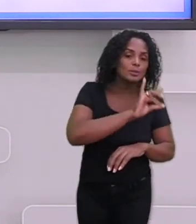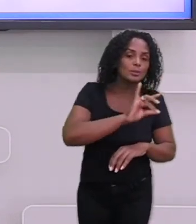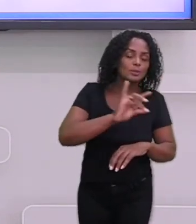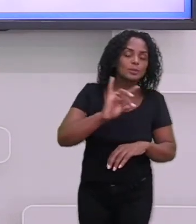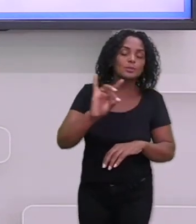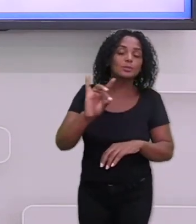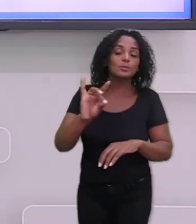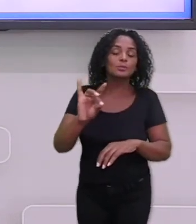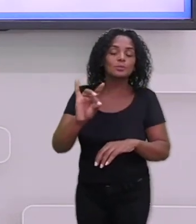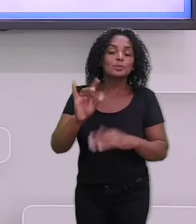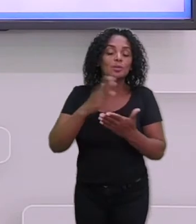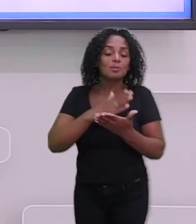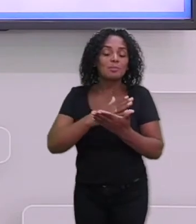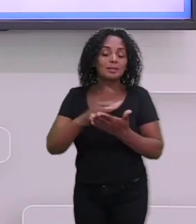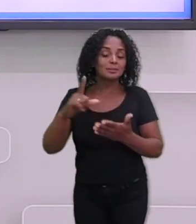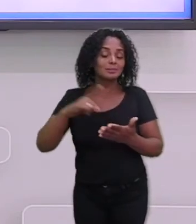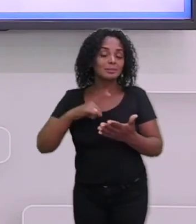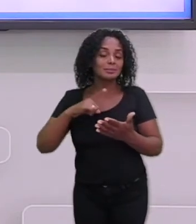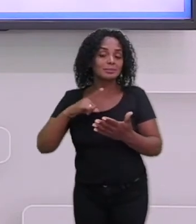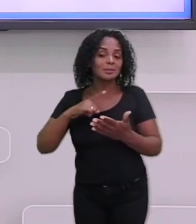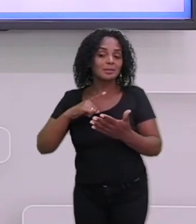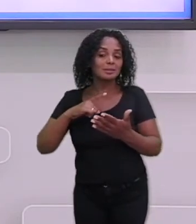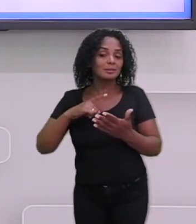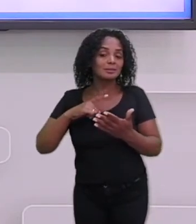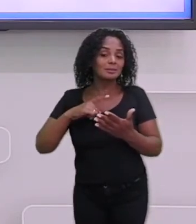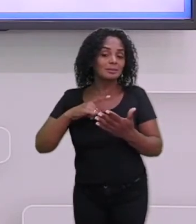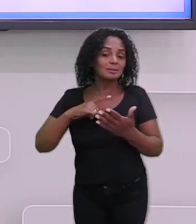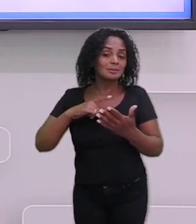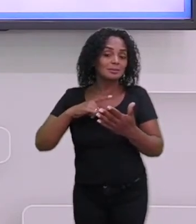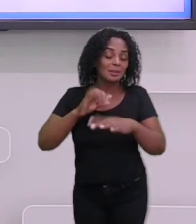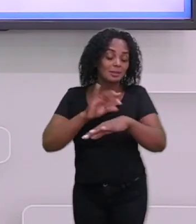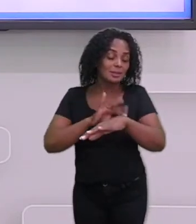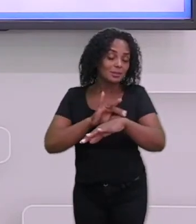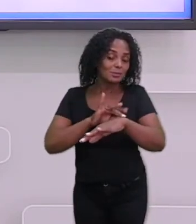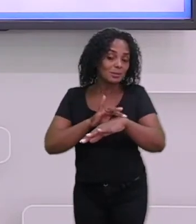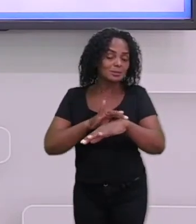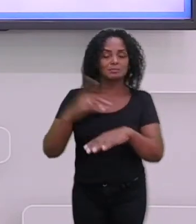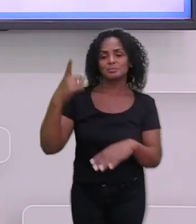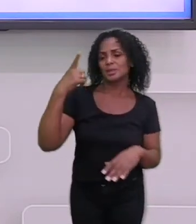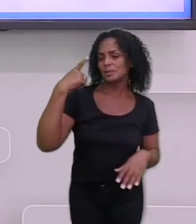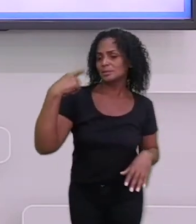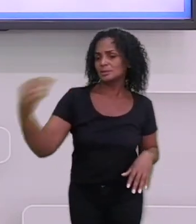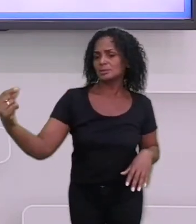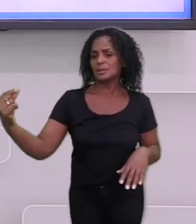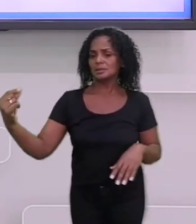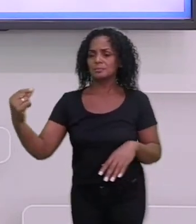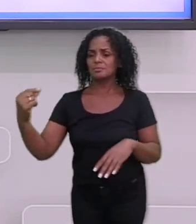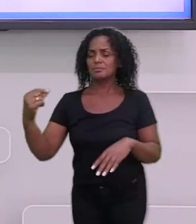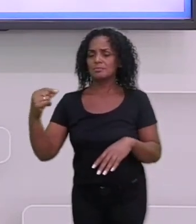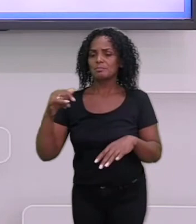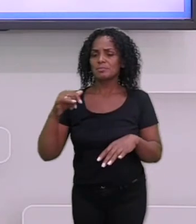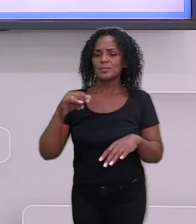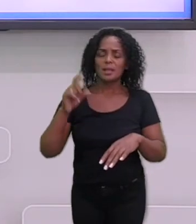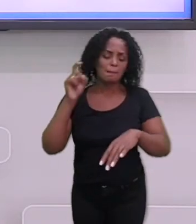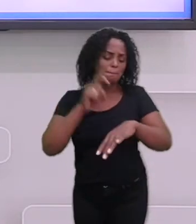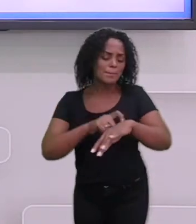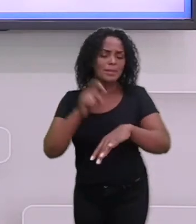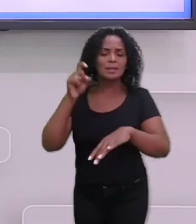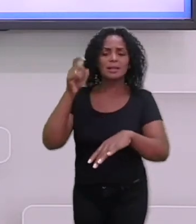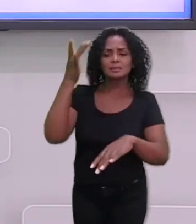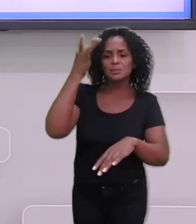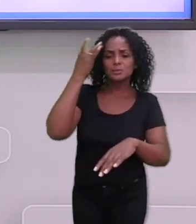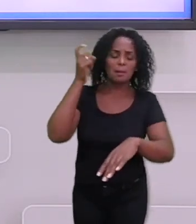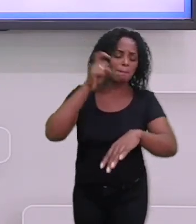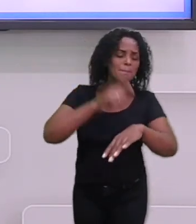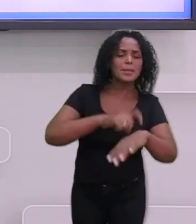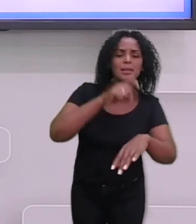ter o vírus. E aí, ele sai transmitindo o vírus, picando uma outra pessoa